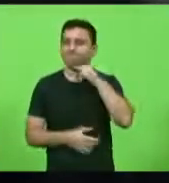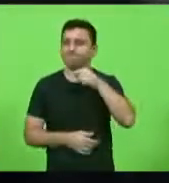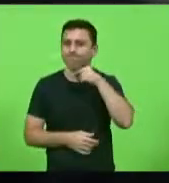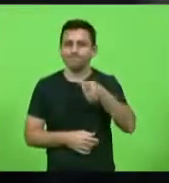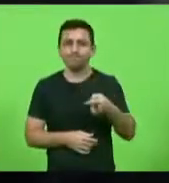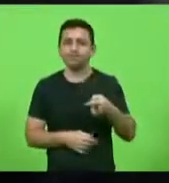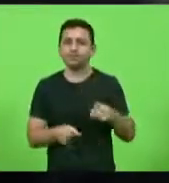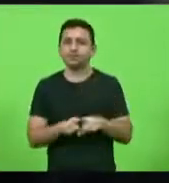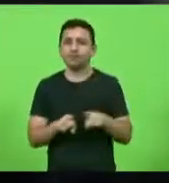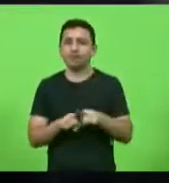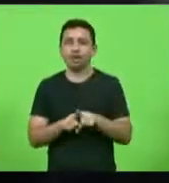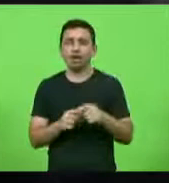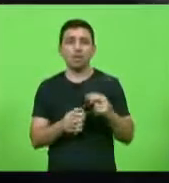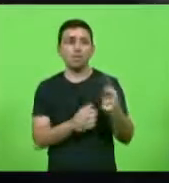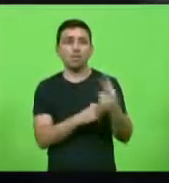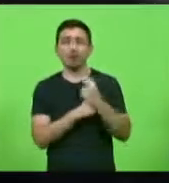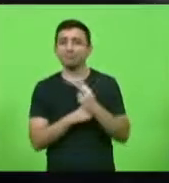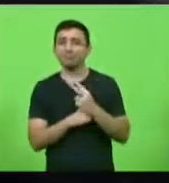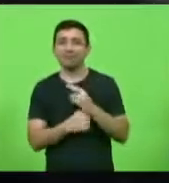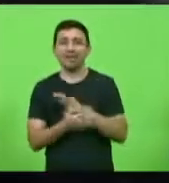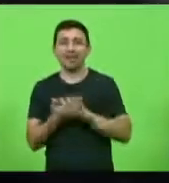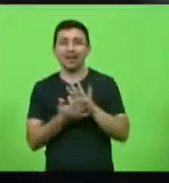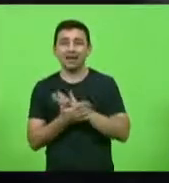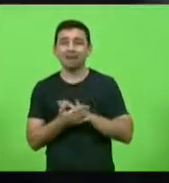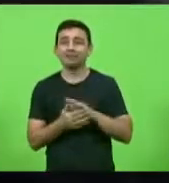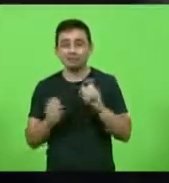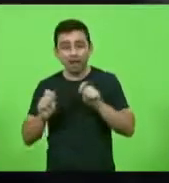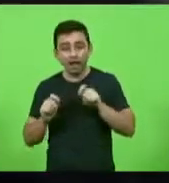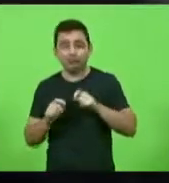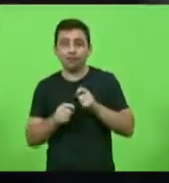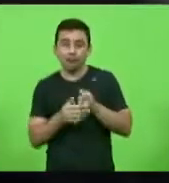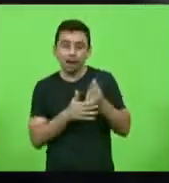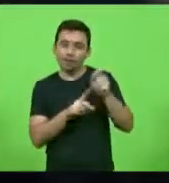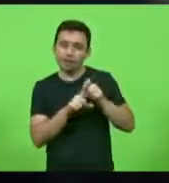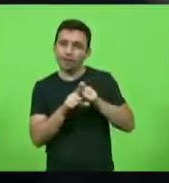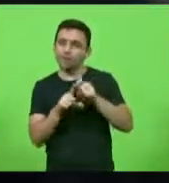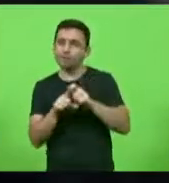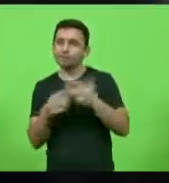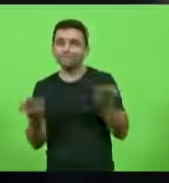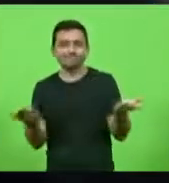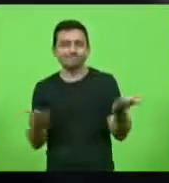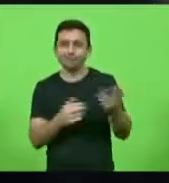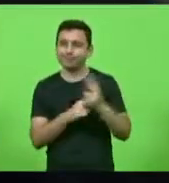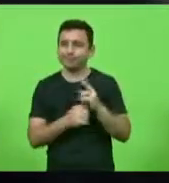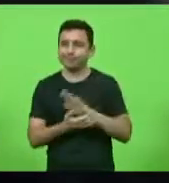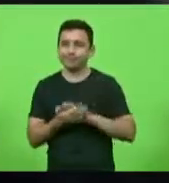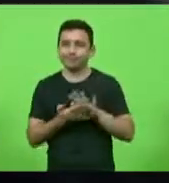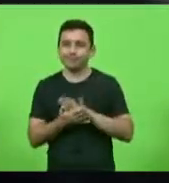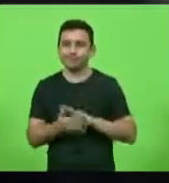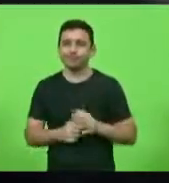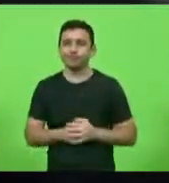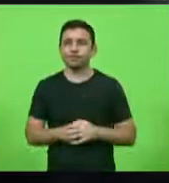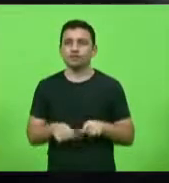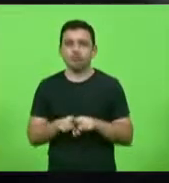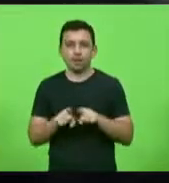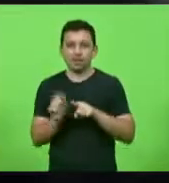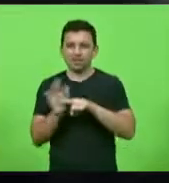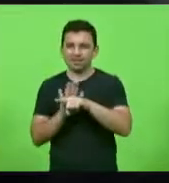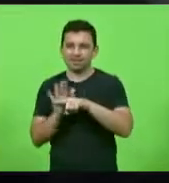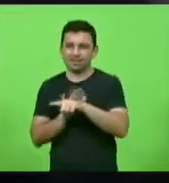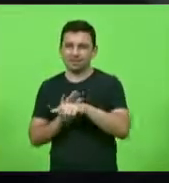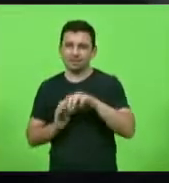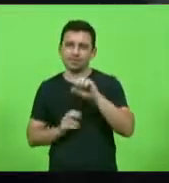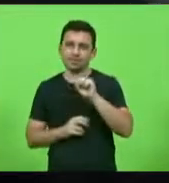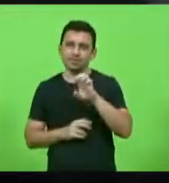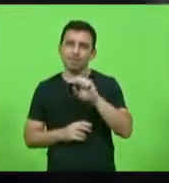a chance de contar com empréstimos que caberiam no seu orçamento quero lembrar que no nosso Estado segundo uma pesquisa do SEBRAE os negócios de